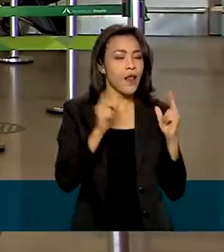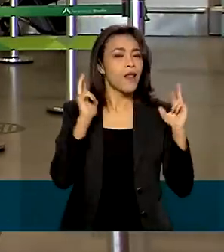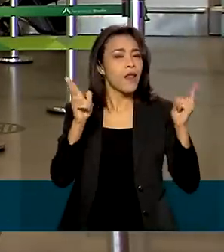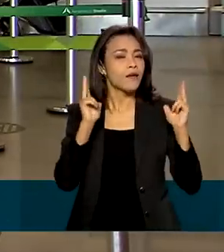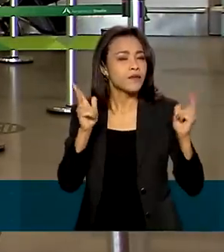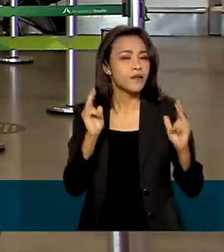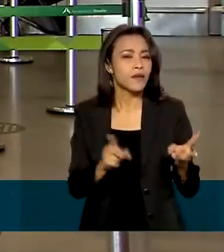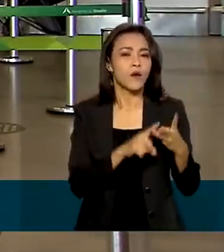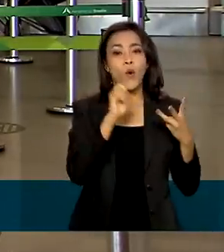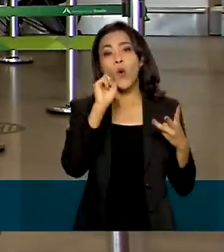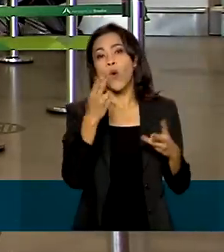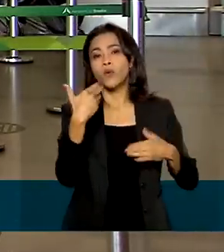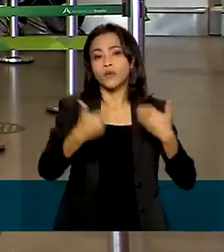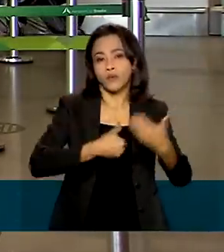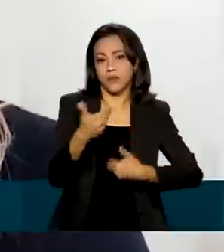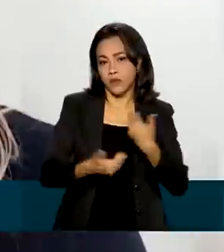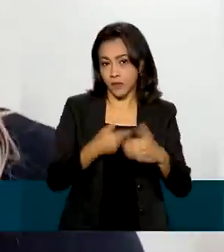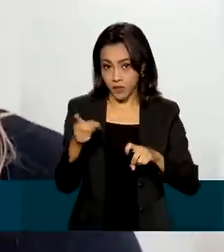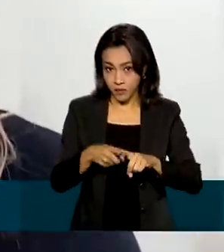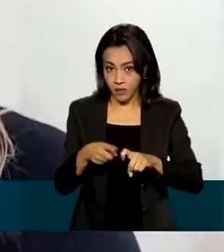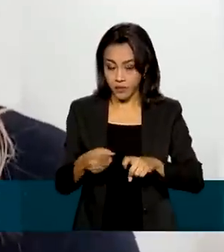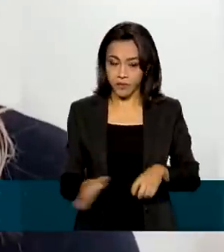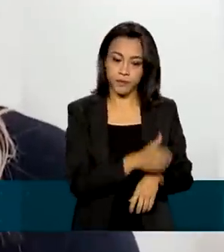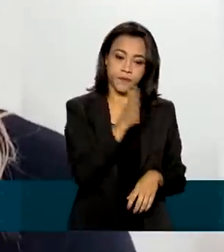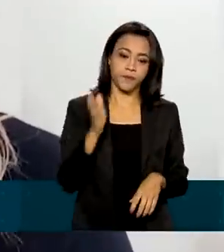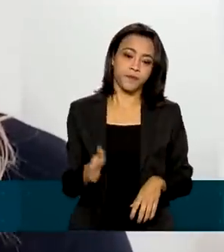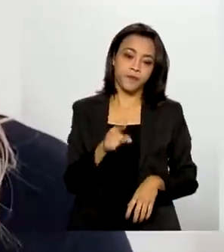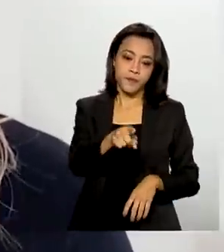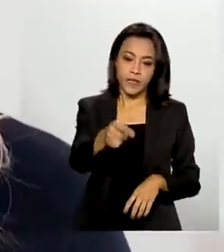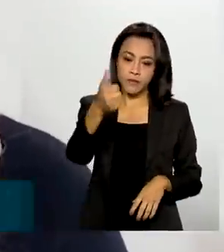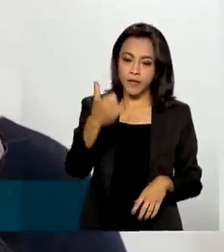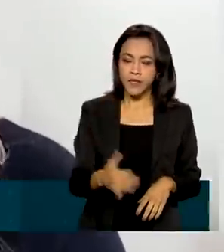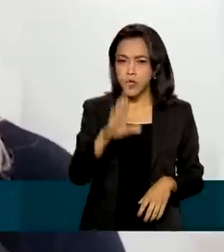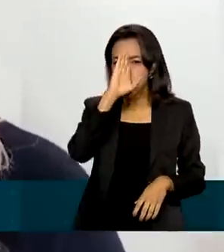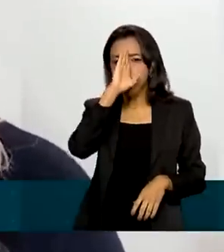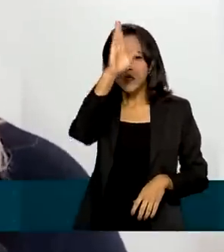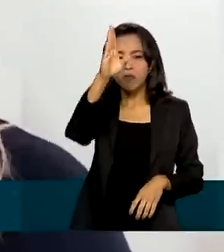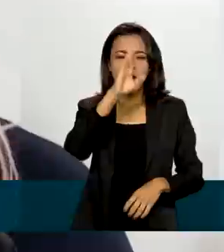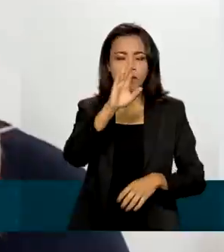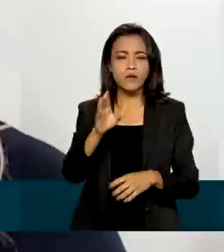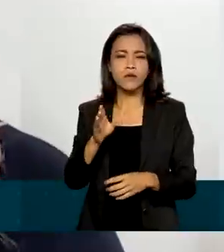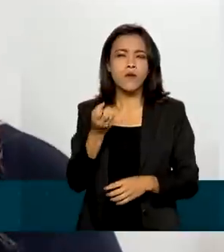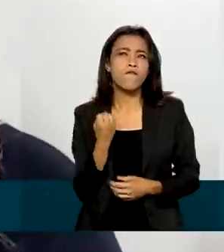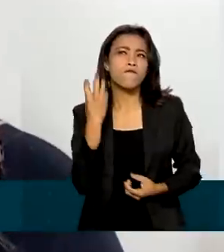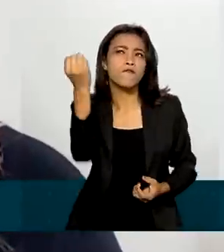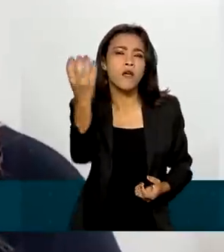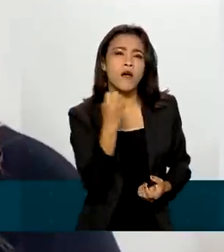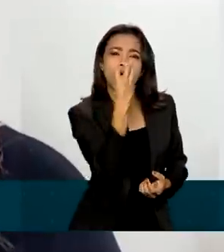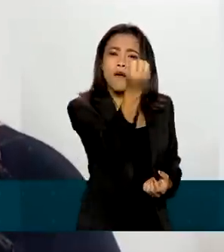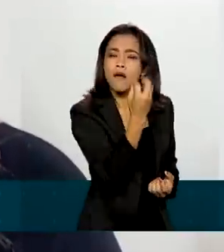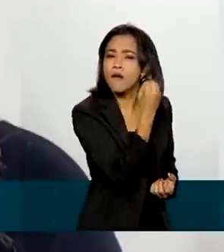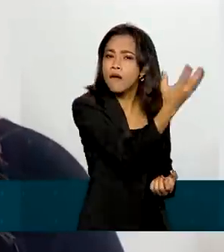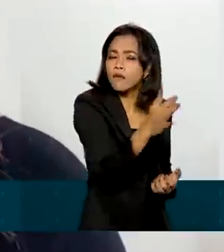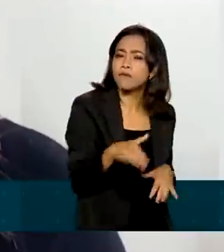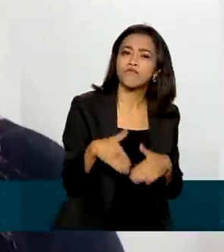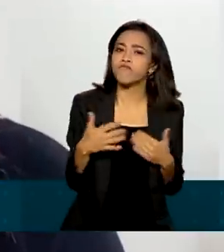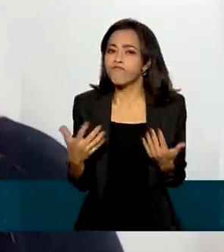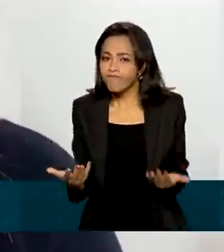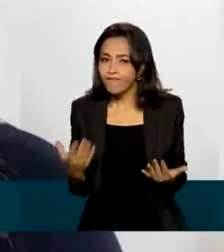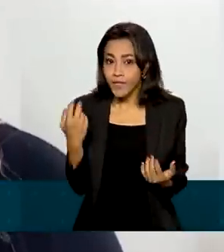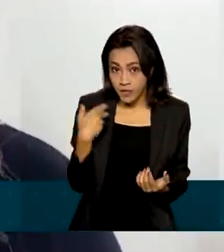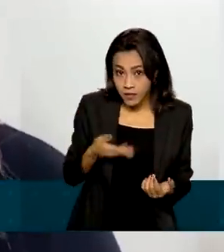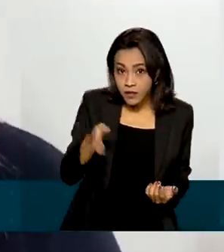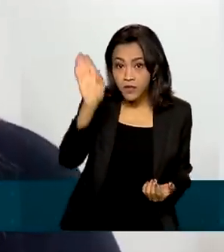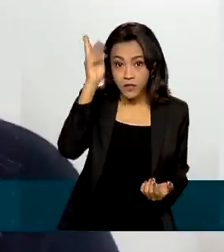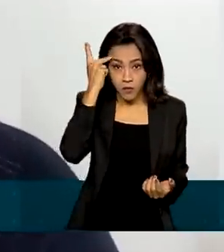ou tratamento médico. Sobre os principais destinos dessas viagens, elas foram principalmente para São